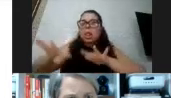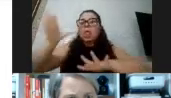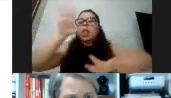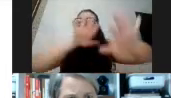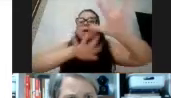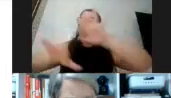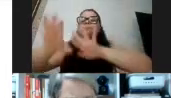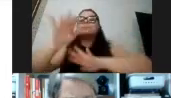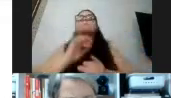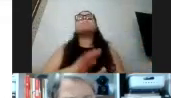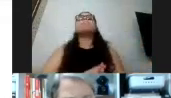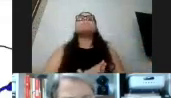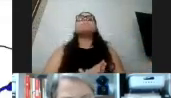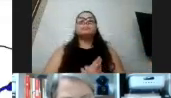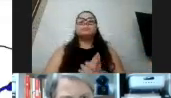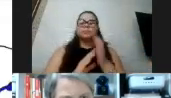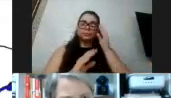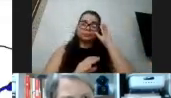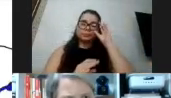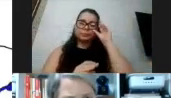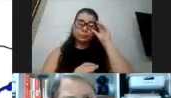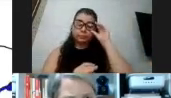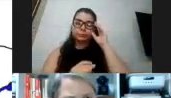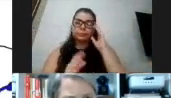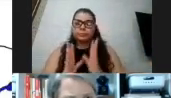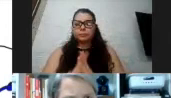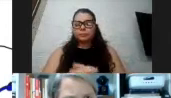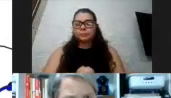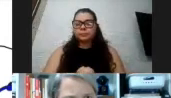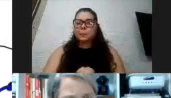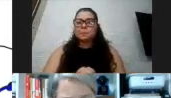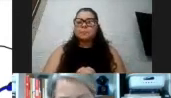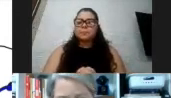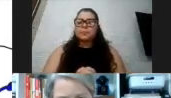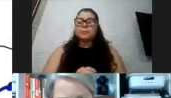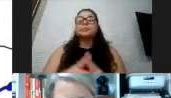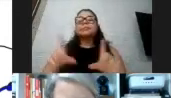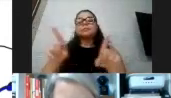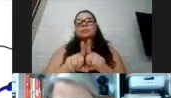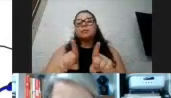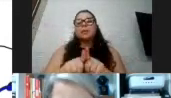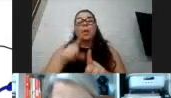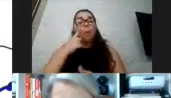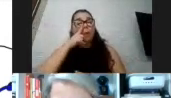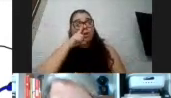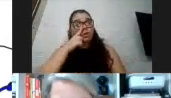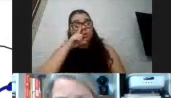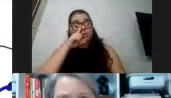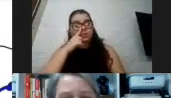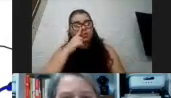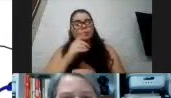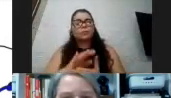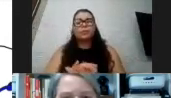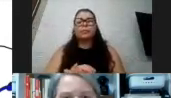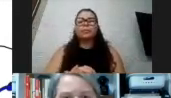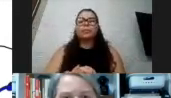Então, vamos seguir aqui. Em relação também aos riscos, Bianca, caso